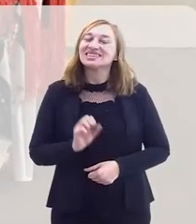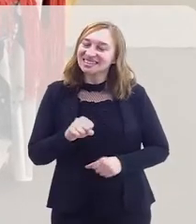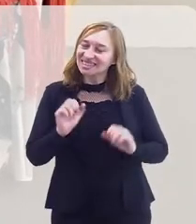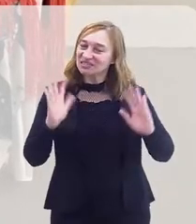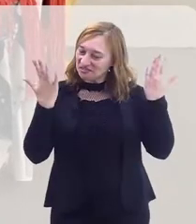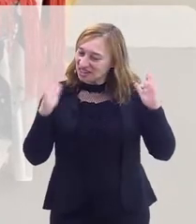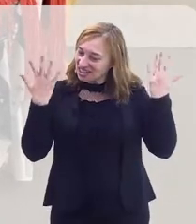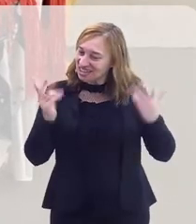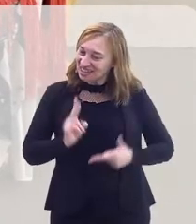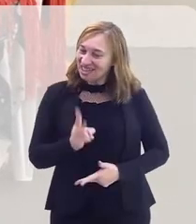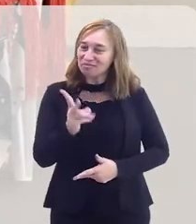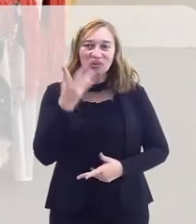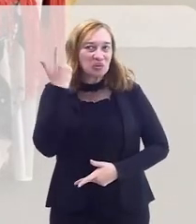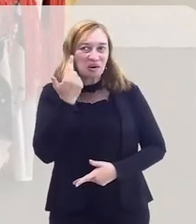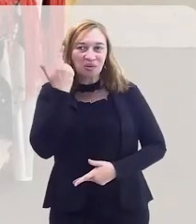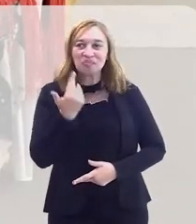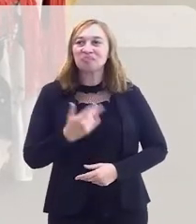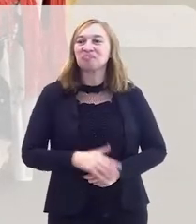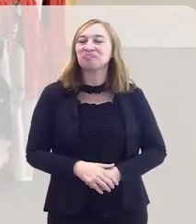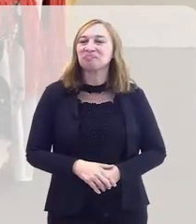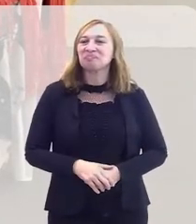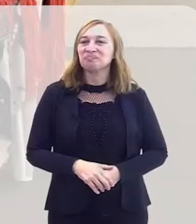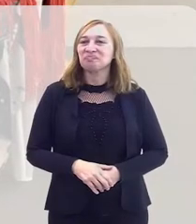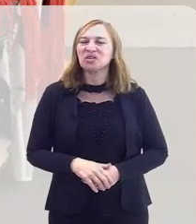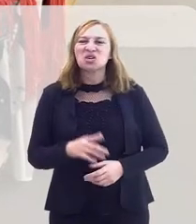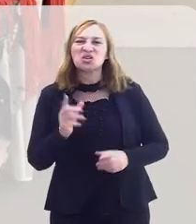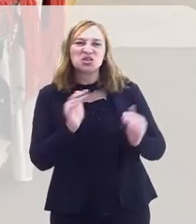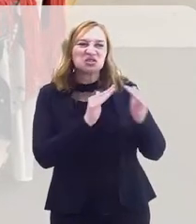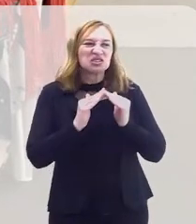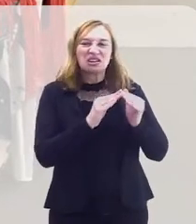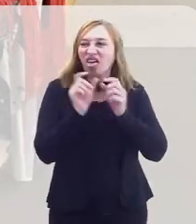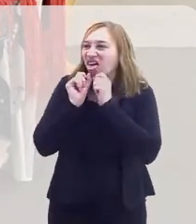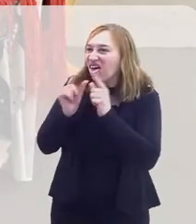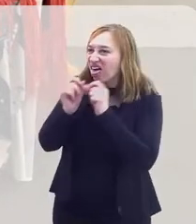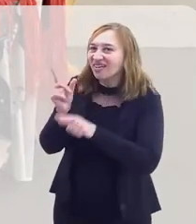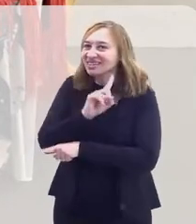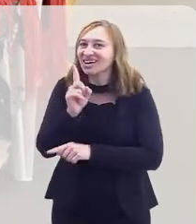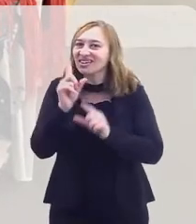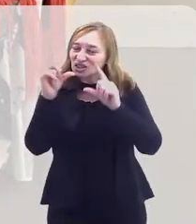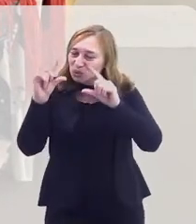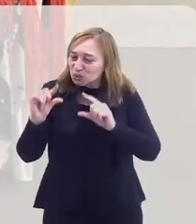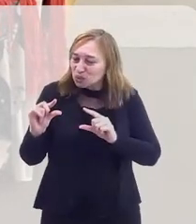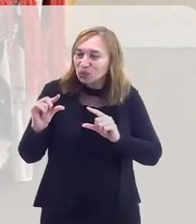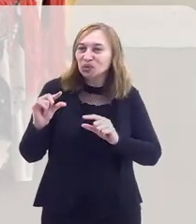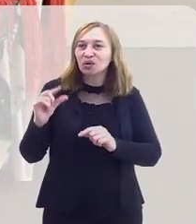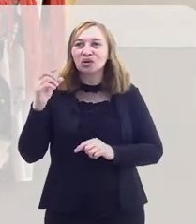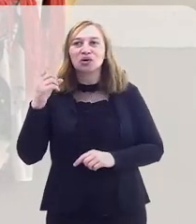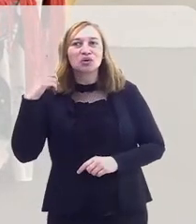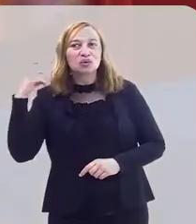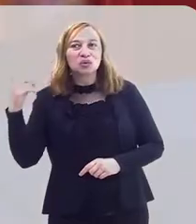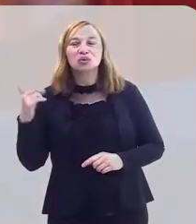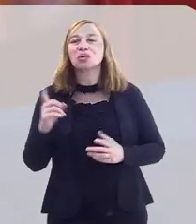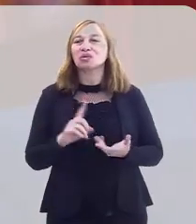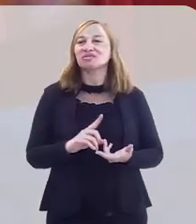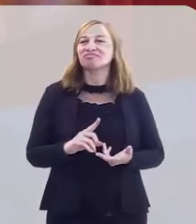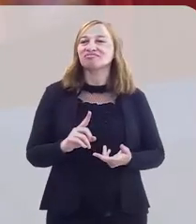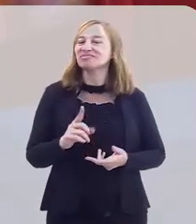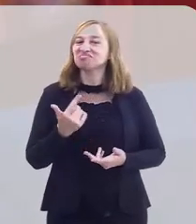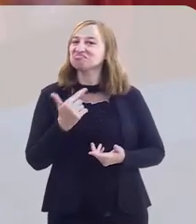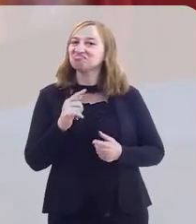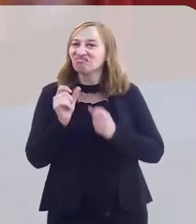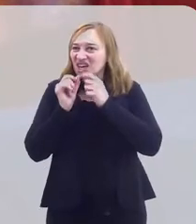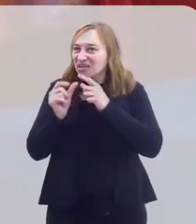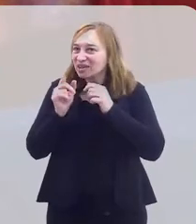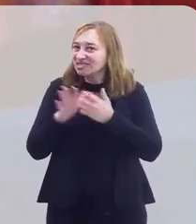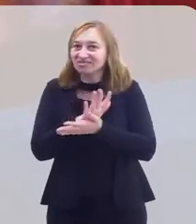Cigano é bem festeiro, bem normal. Vizinho reclama, não? Não, a gente abaixa um pouquinho o som, dá um jeitinho,